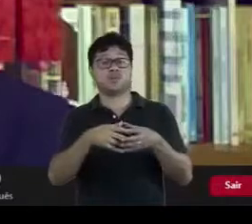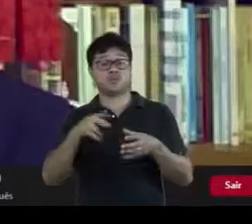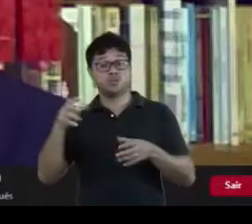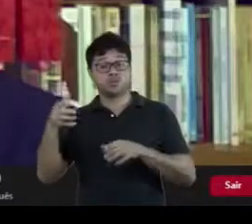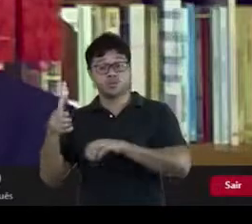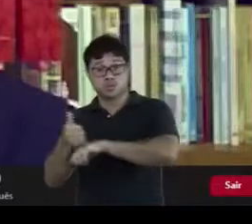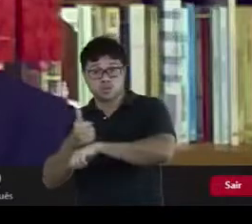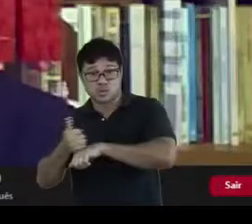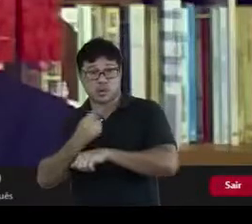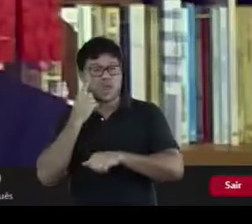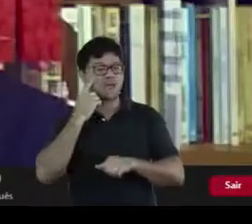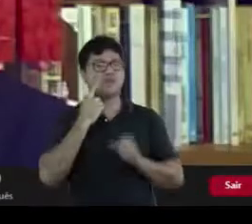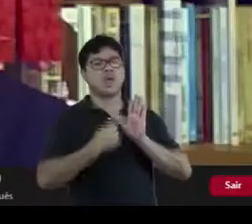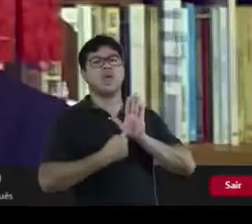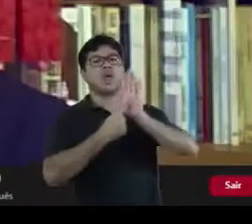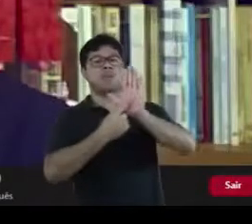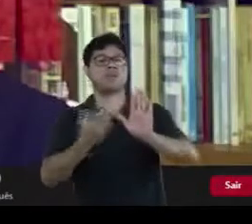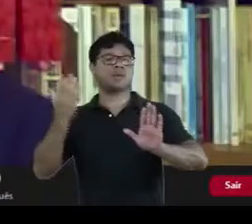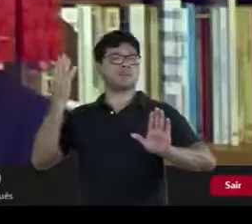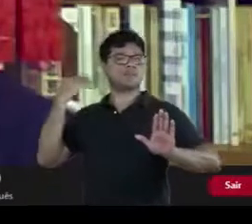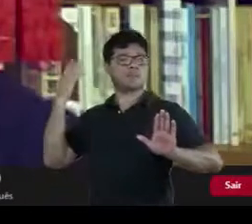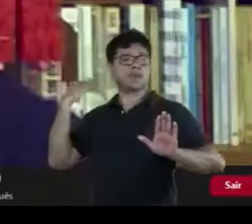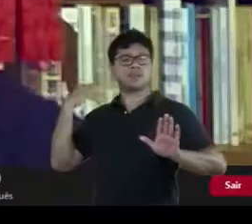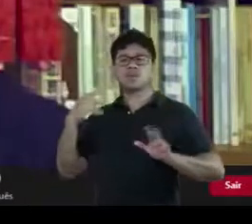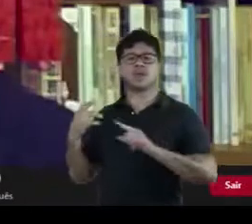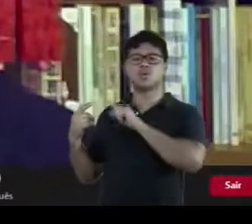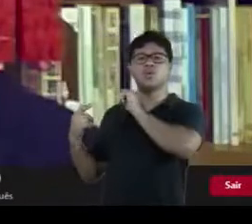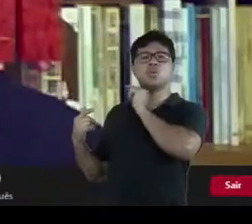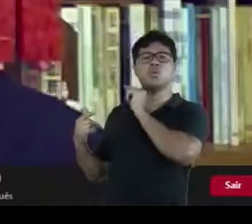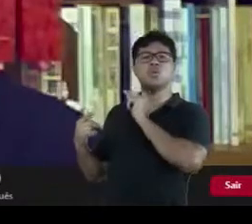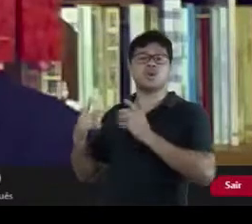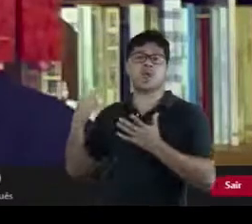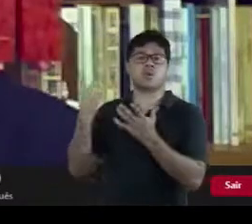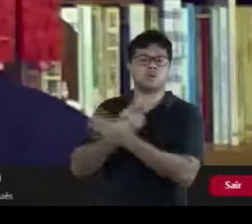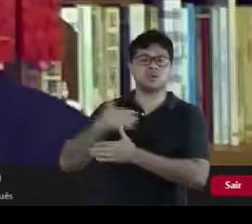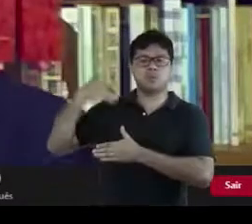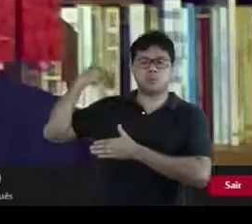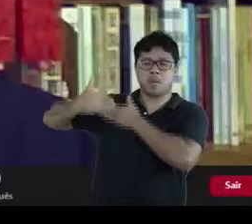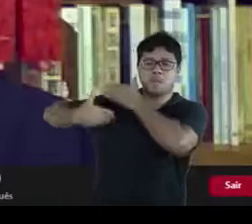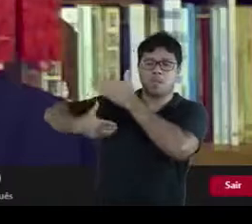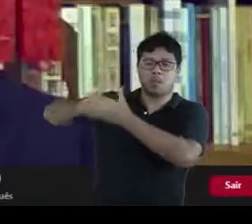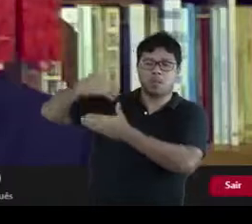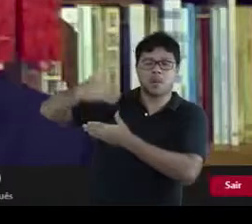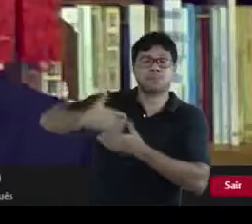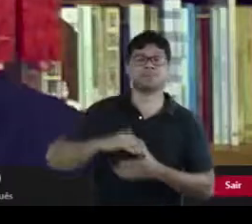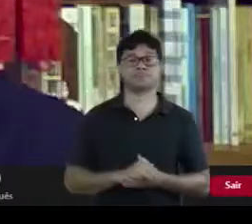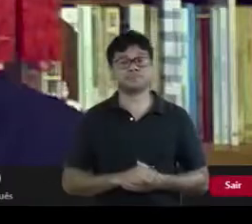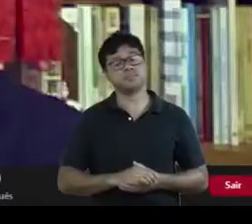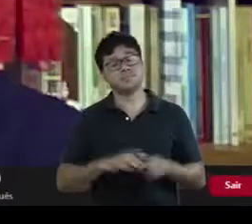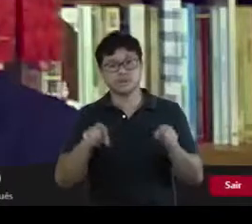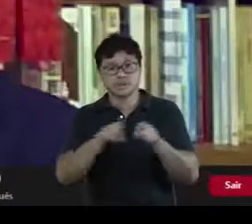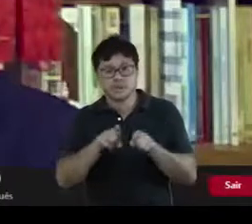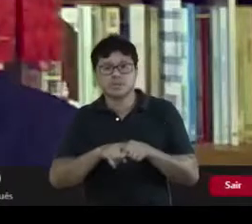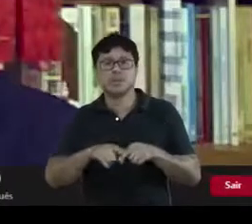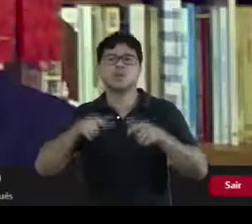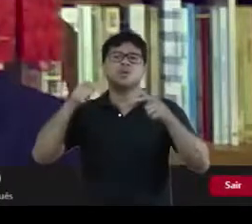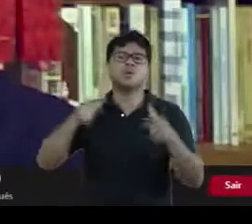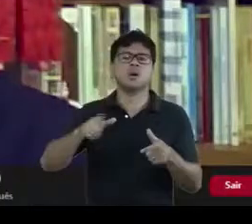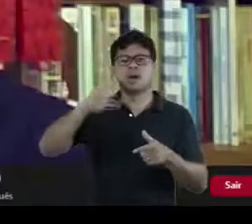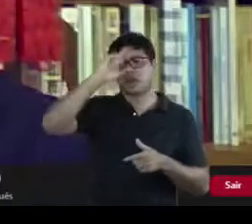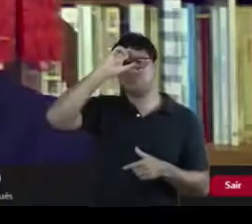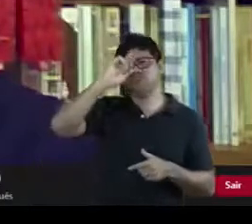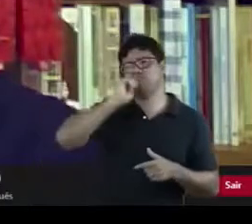historiador a capacidade de apresentar o passado tal qual ele sucedeu. O passado é terra estrangeira, que nos